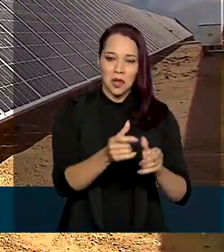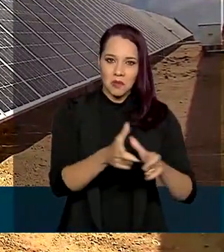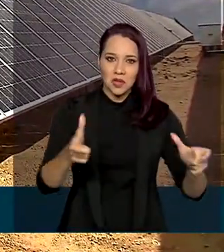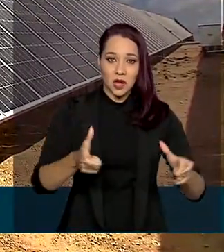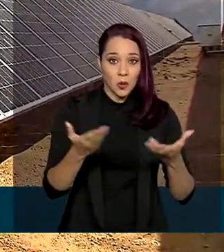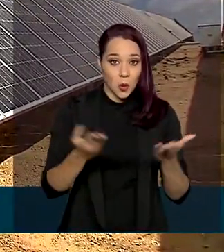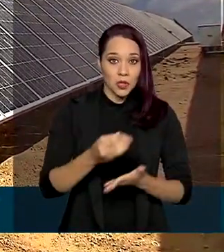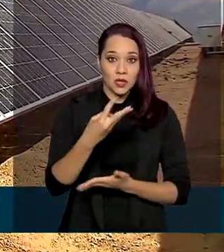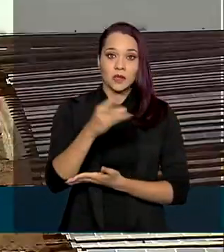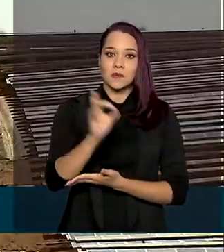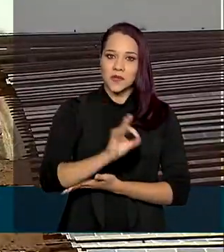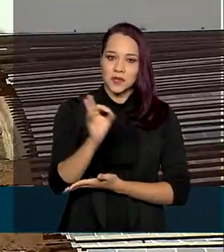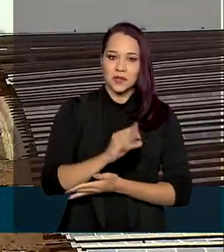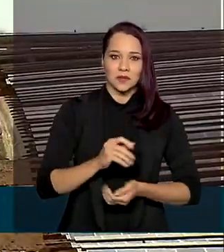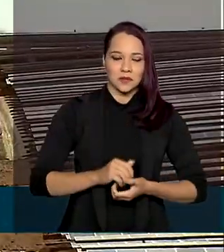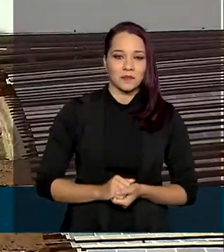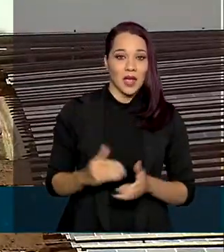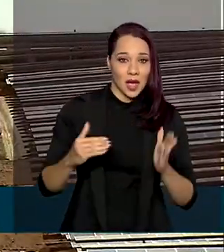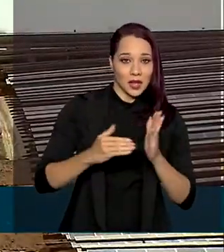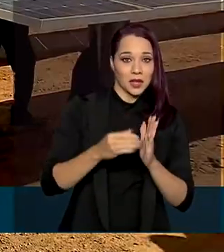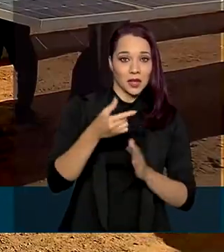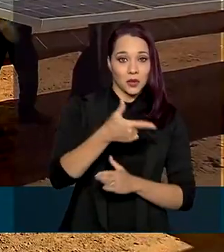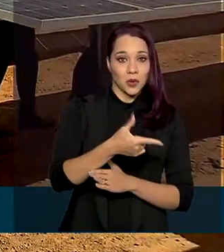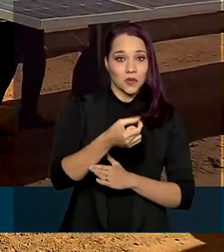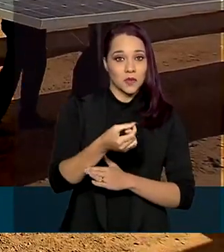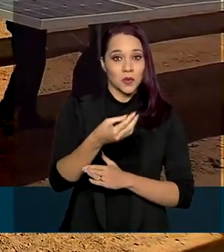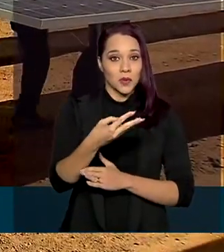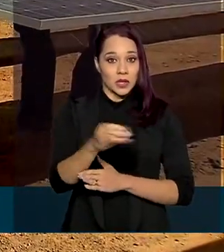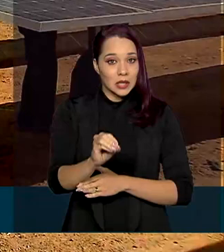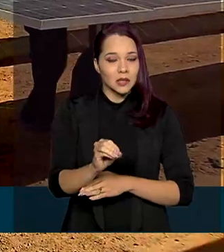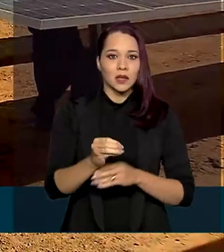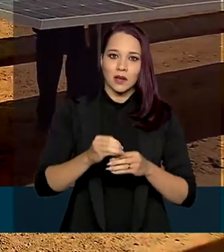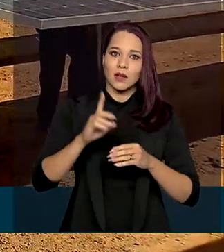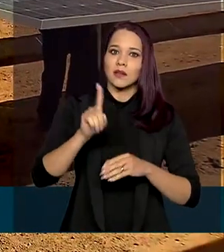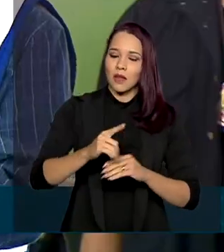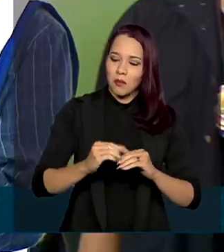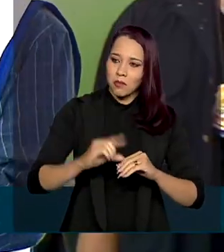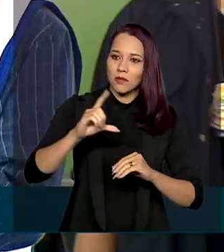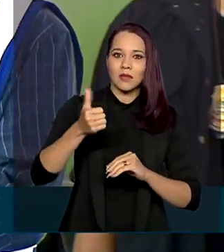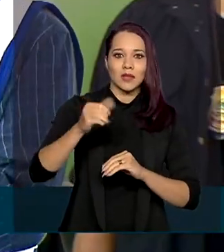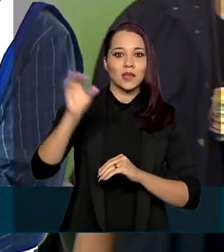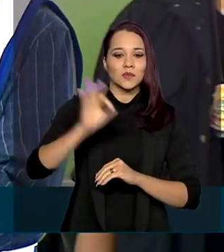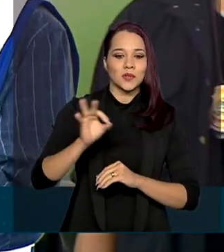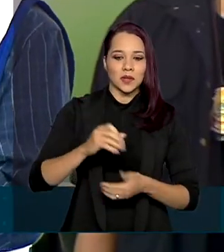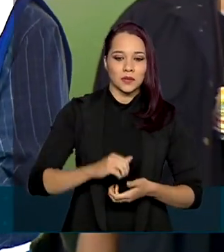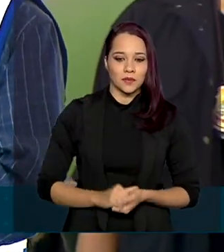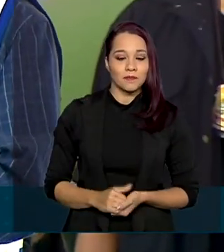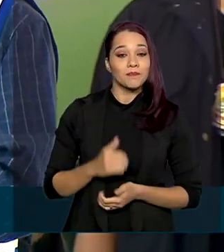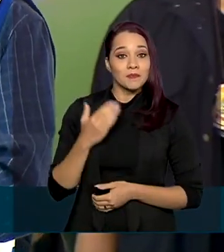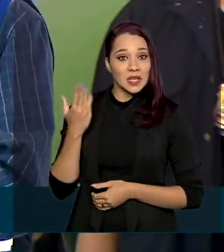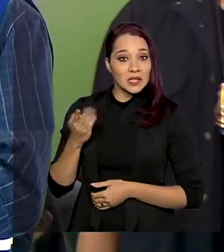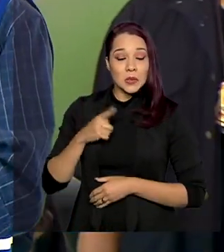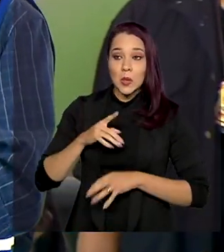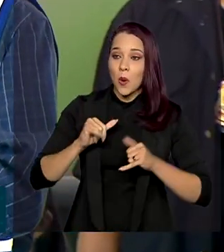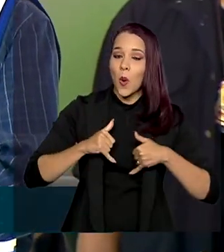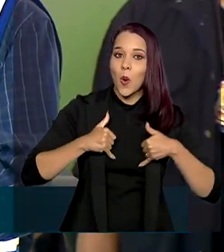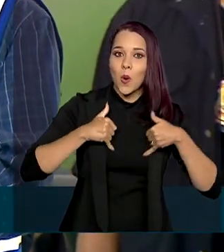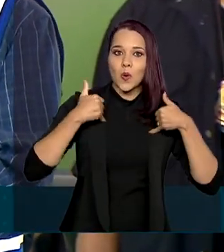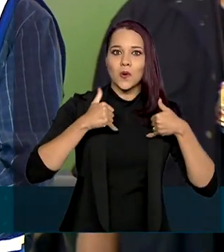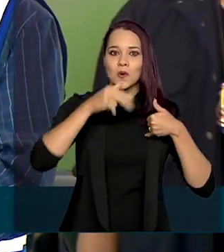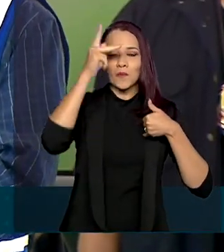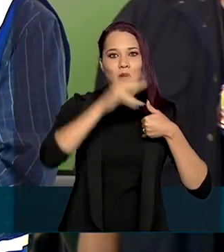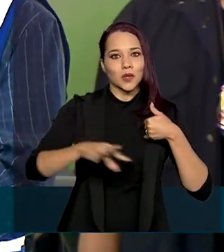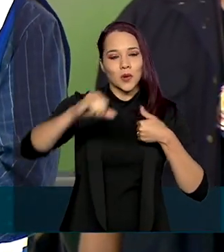a 3%. E até 2030, deve chegar a 10%. Isso é um motivo de orgulho para todos os